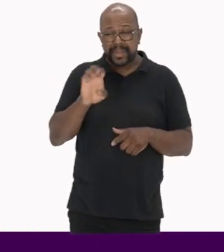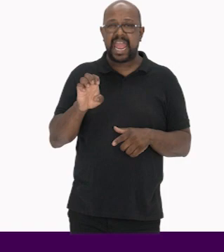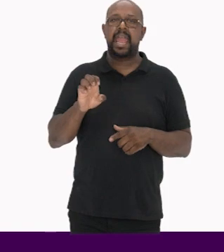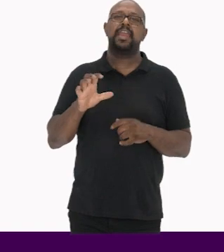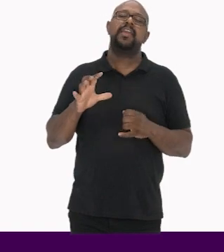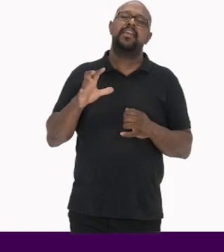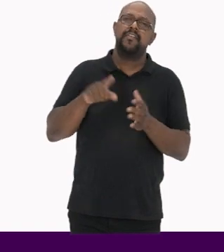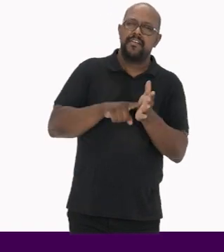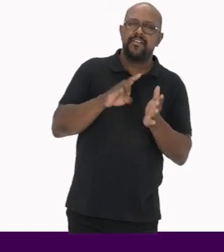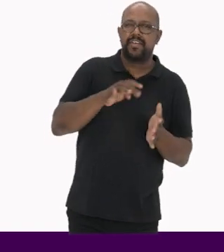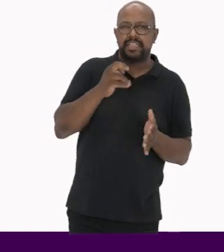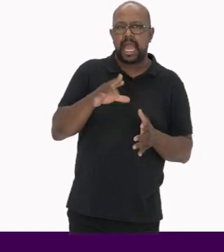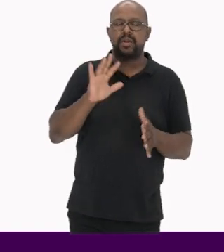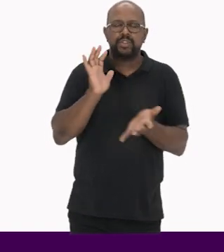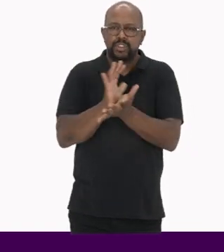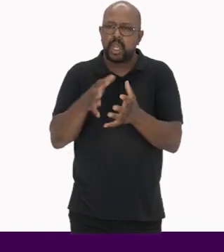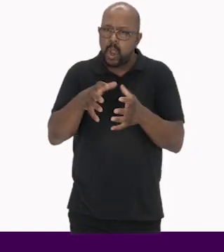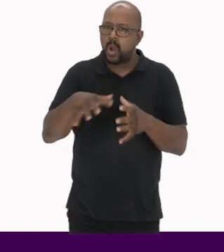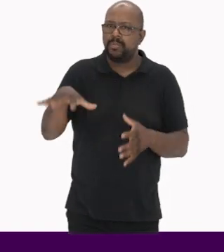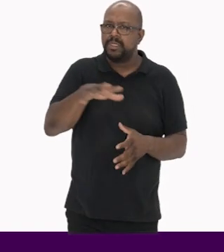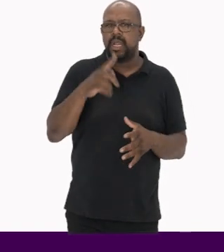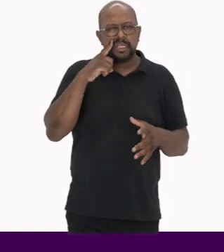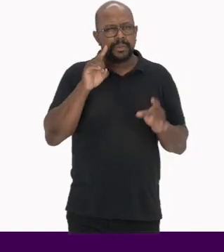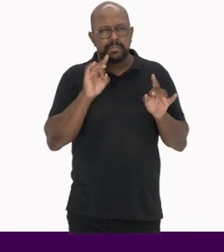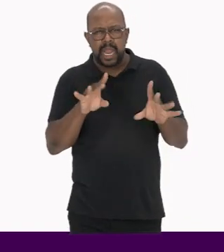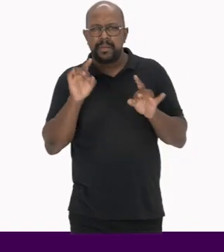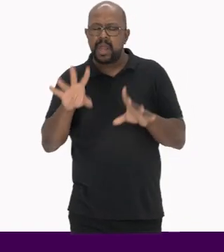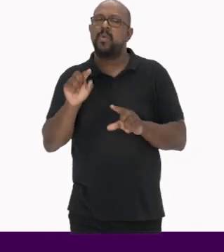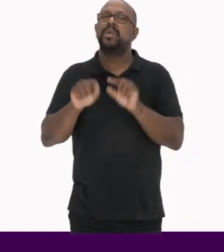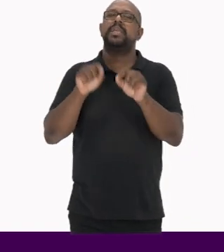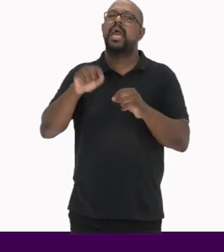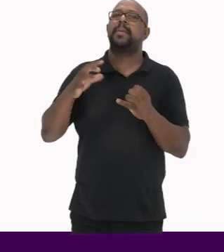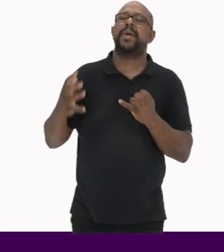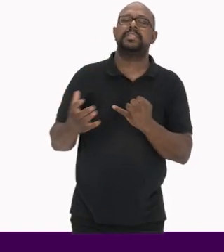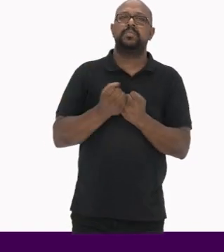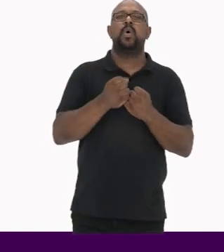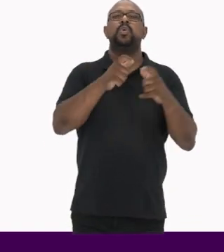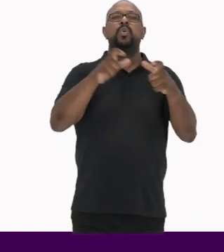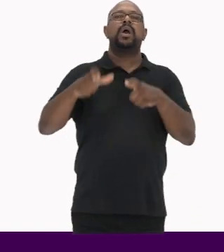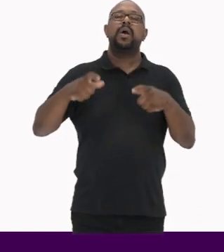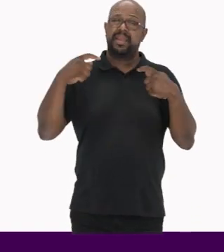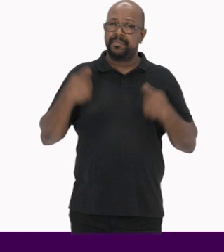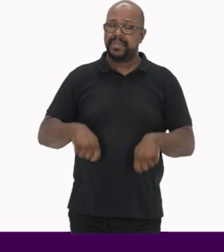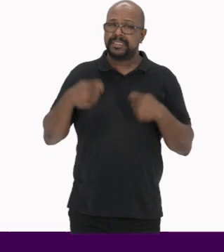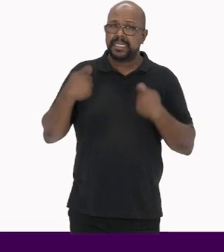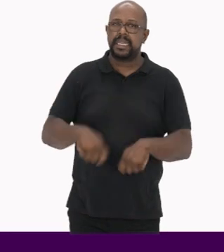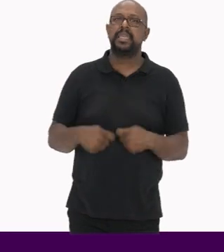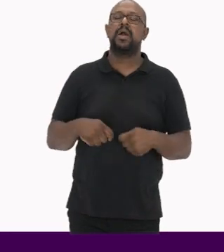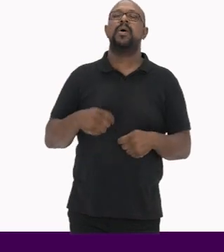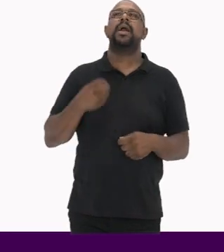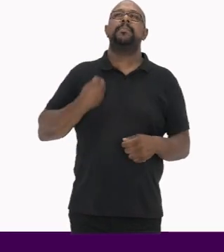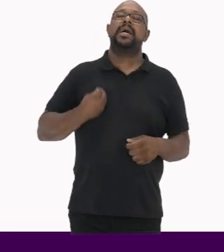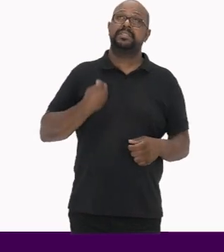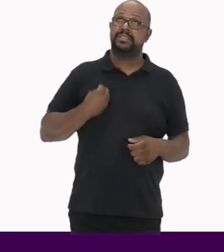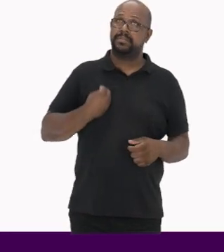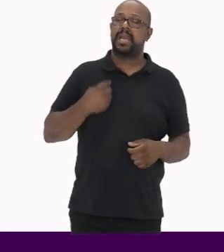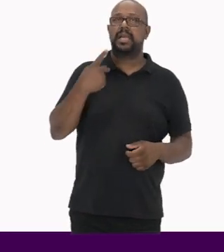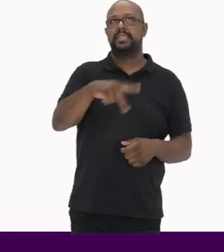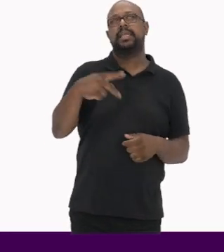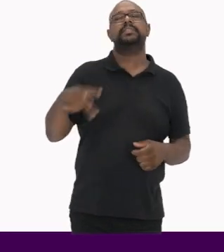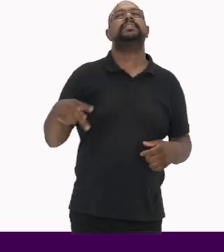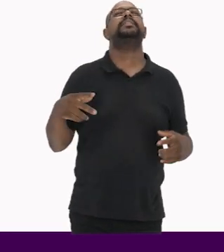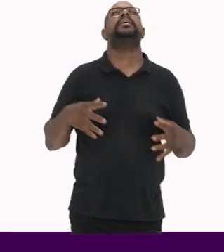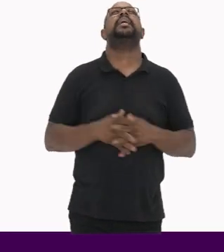-inventário onde a comunidade identificou quais eram os patrimônios locais E que mereceriam participar